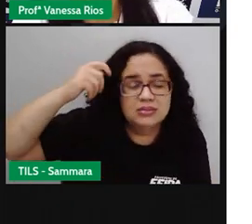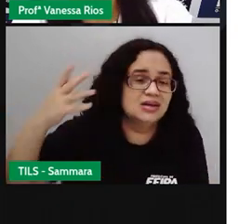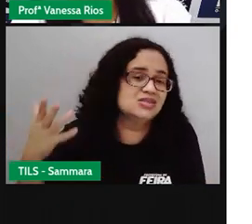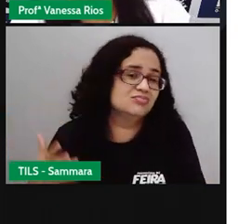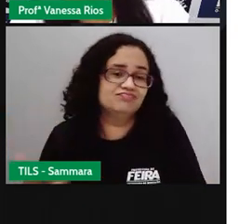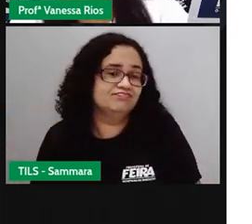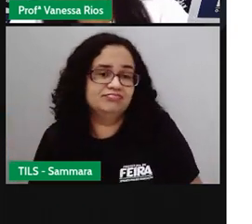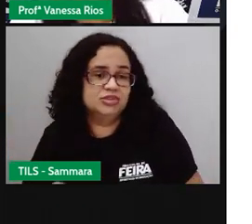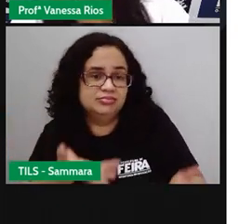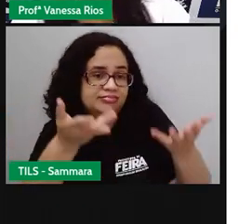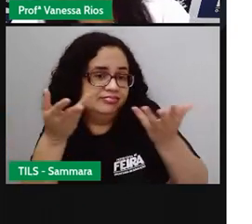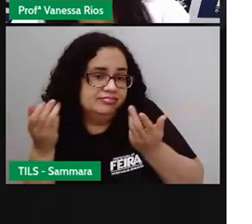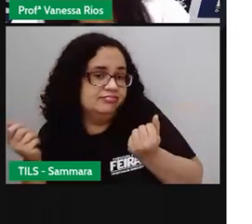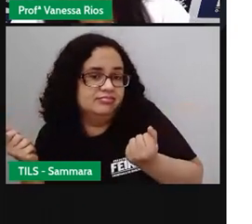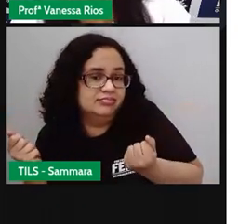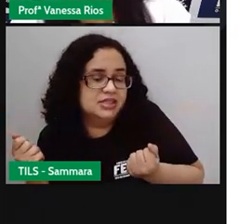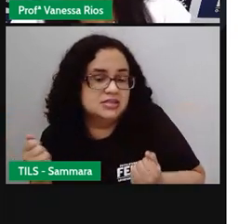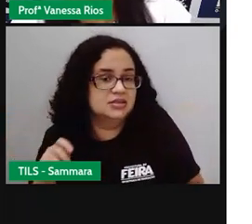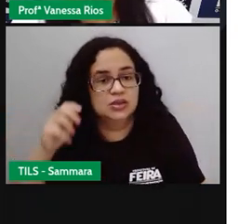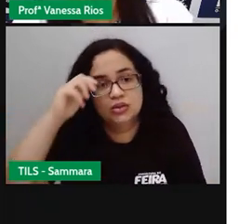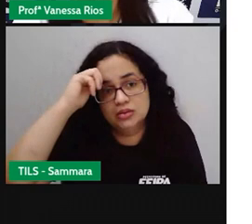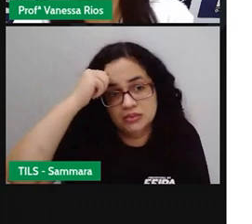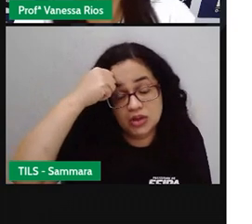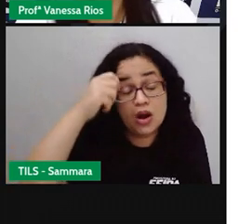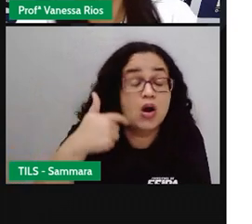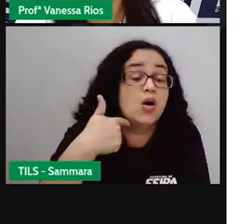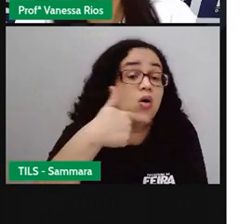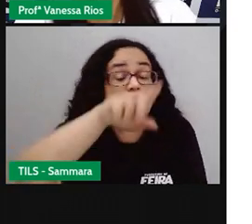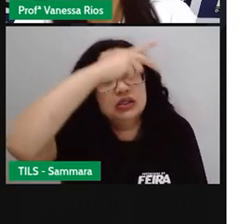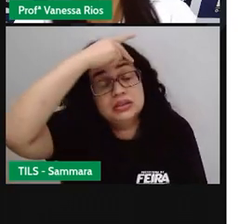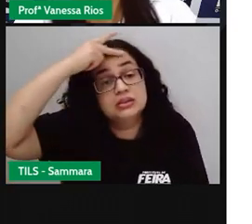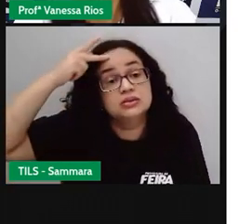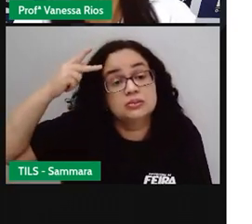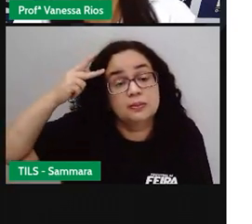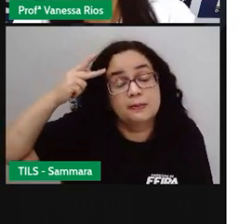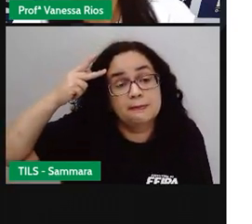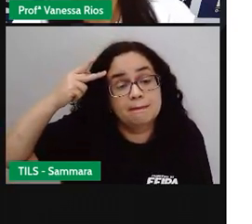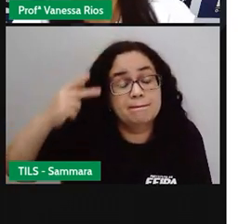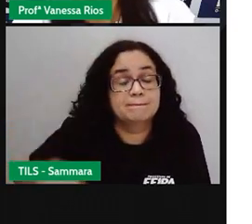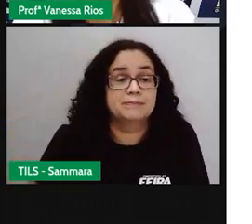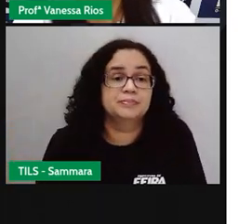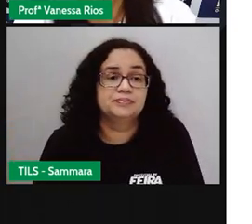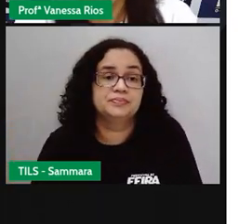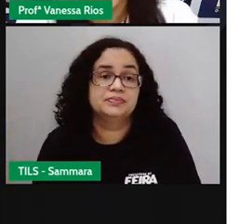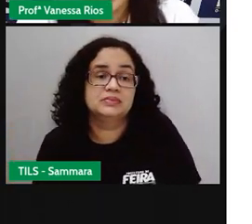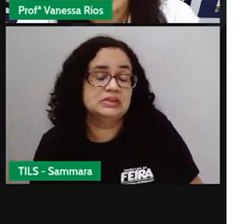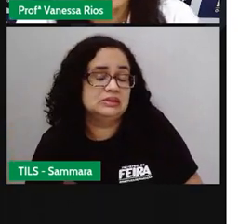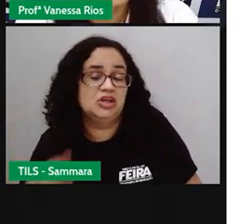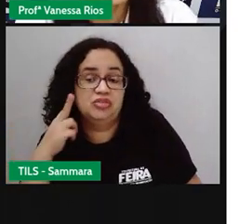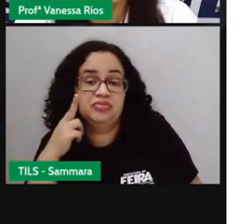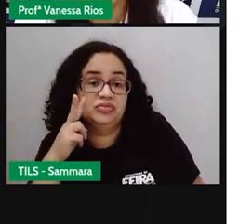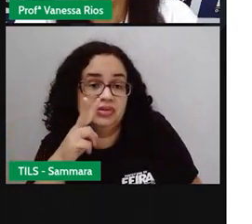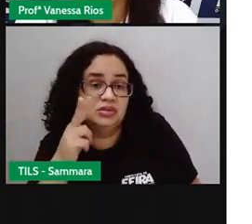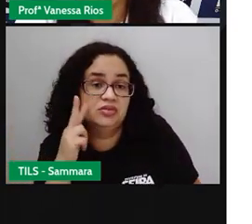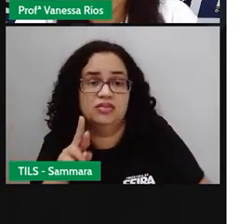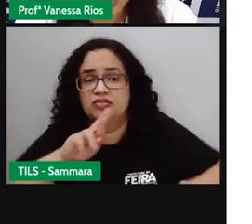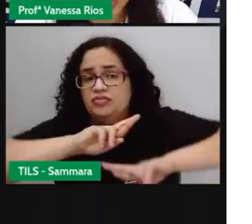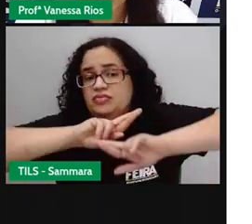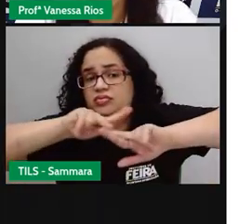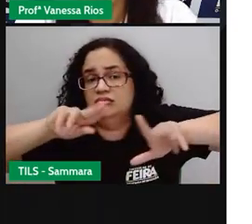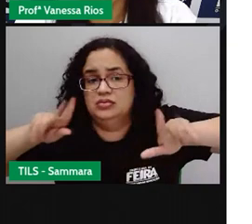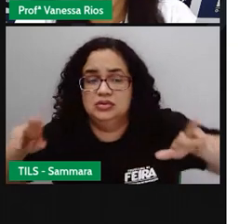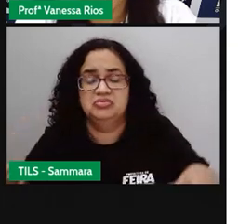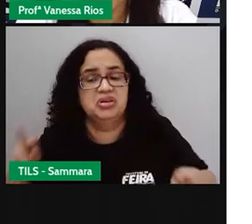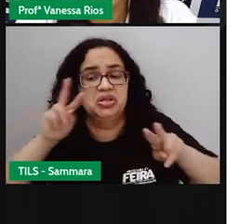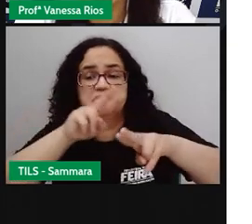autodeclaram negros. Outras pessoas até não se enxergam por diversos tipos